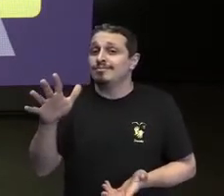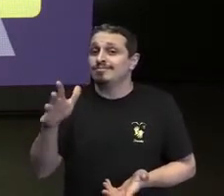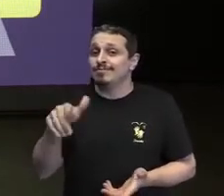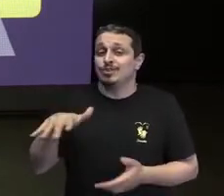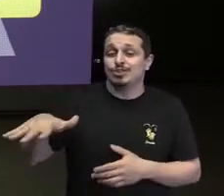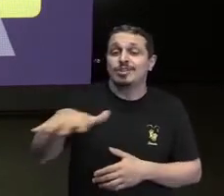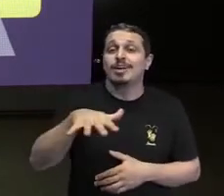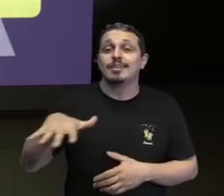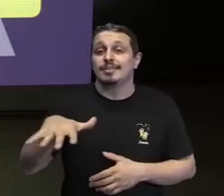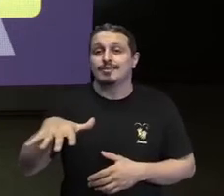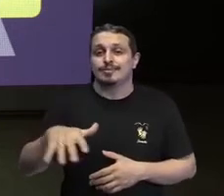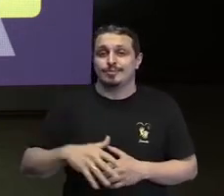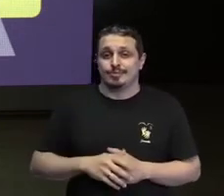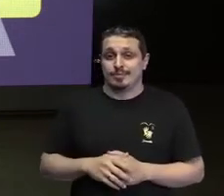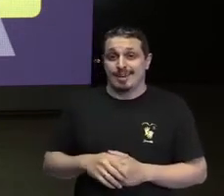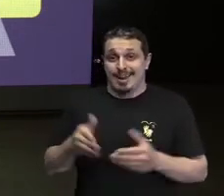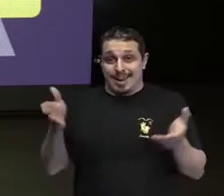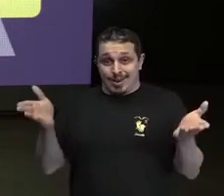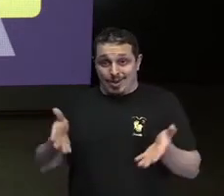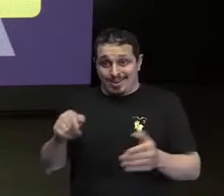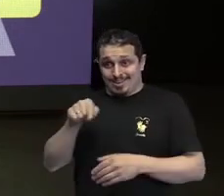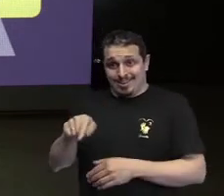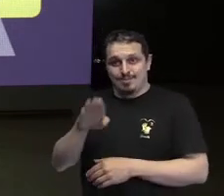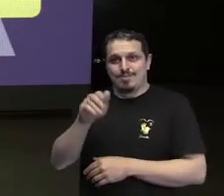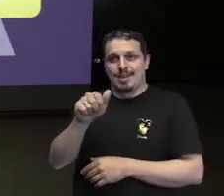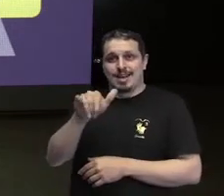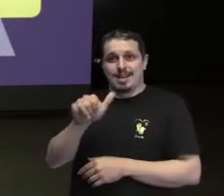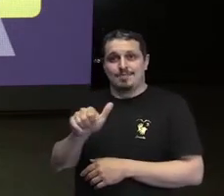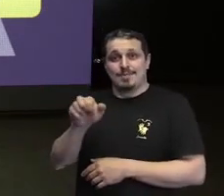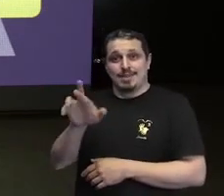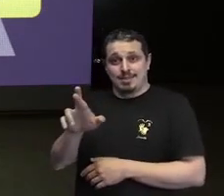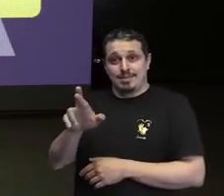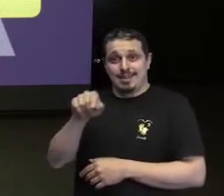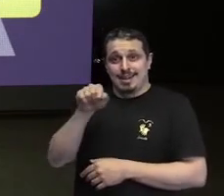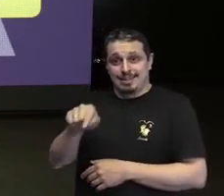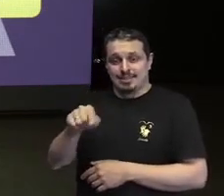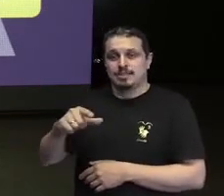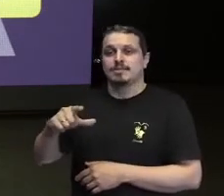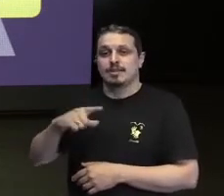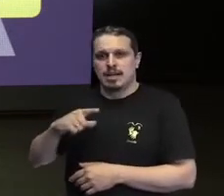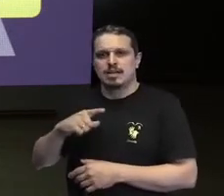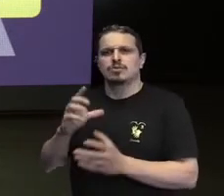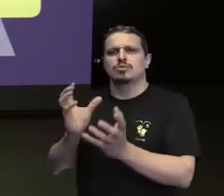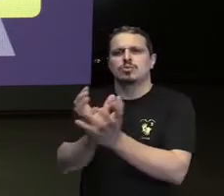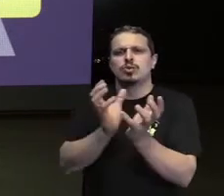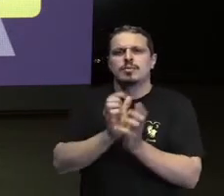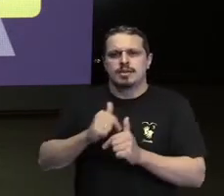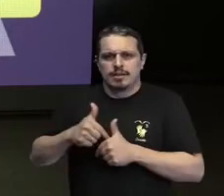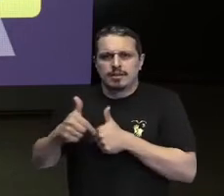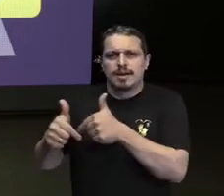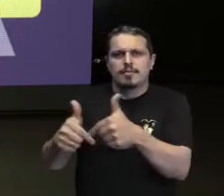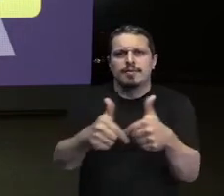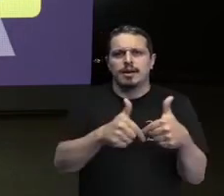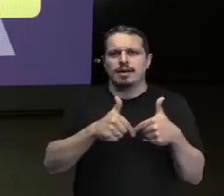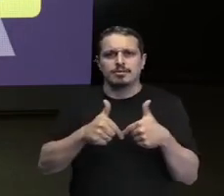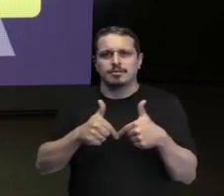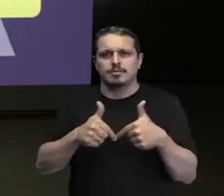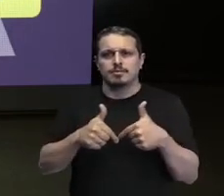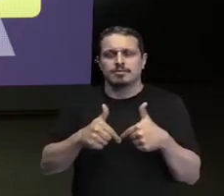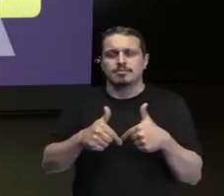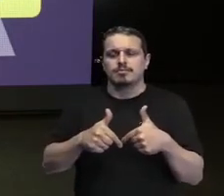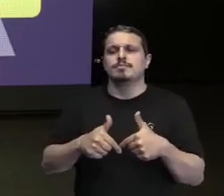A Bayer, ela tem diversos grupos de trabalho, todos os grupos de afinidade, os grupos